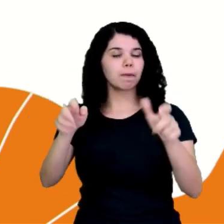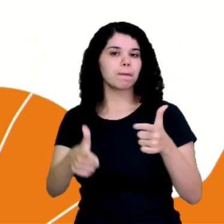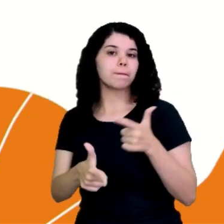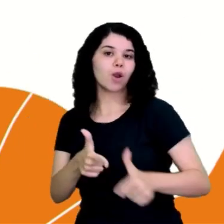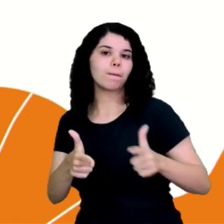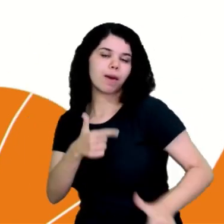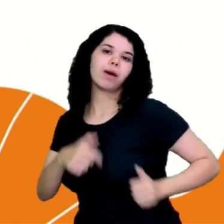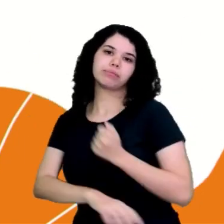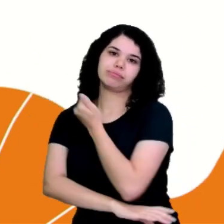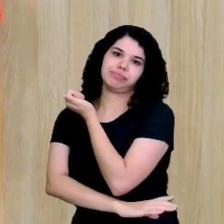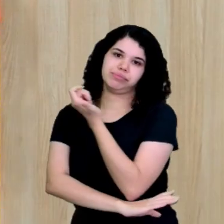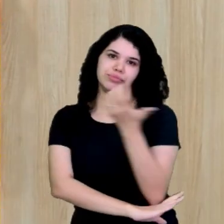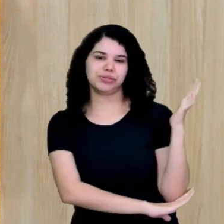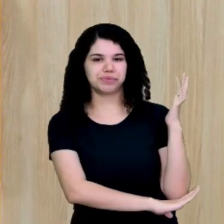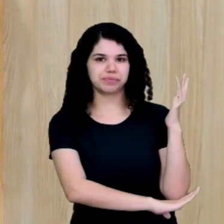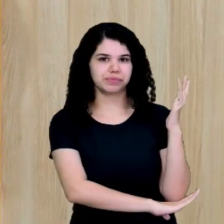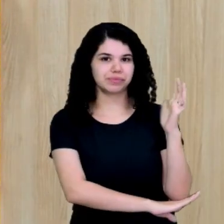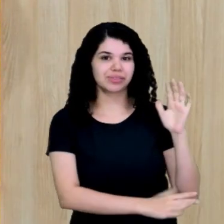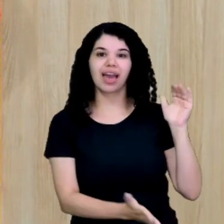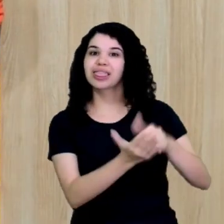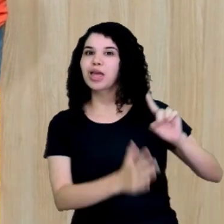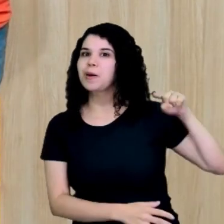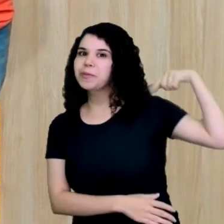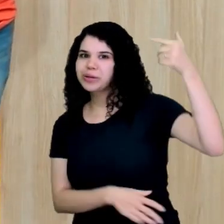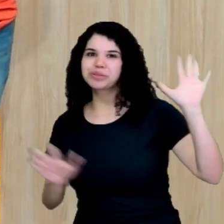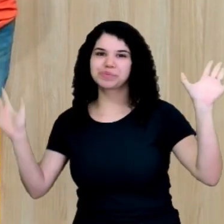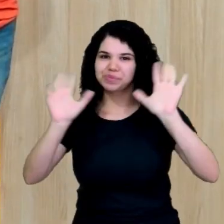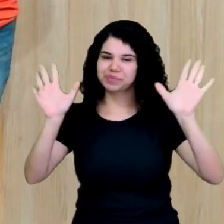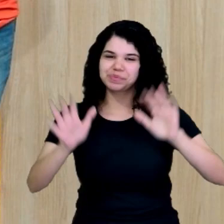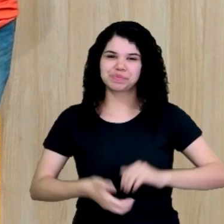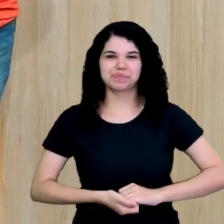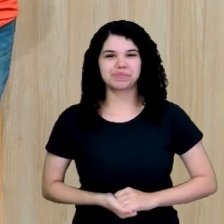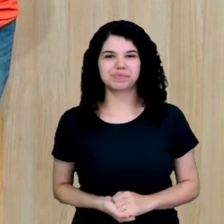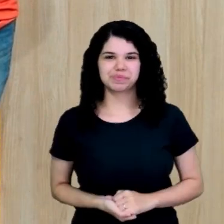ambiental. Até a próxima, fiquem bem!